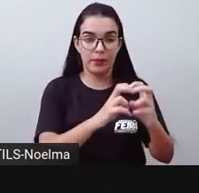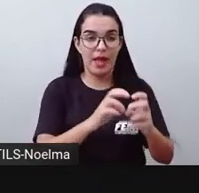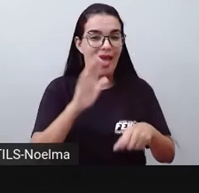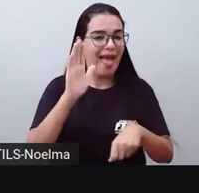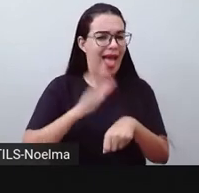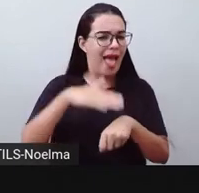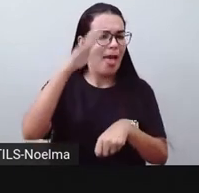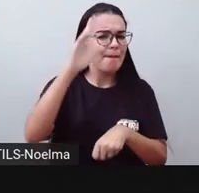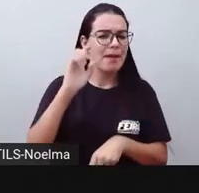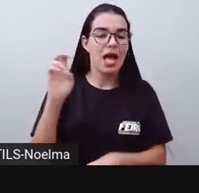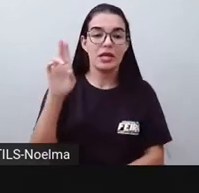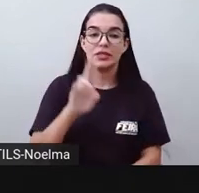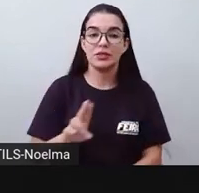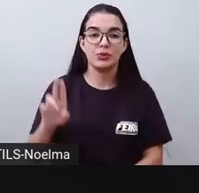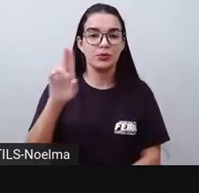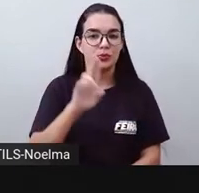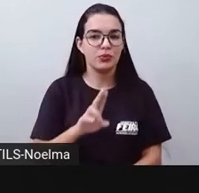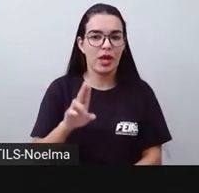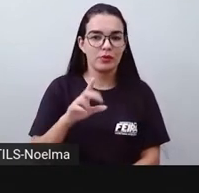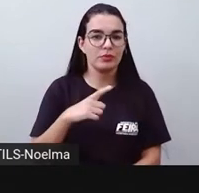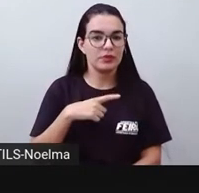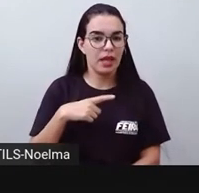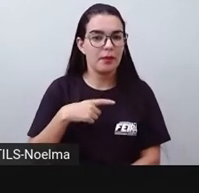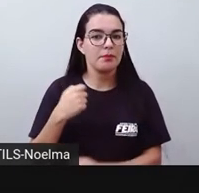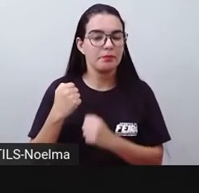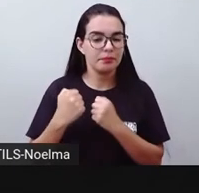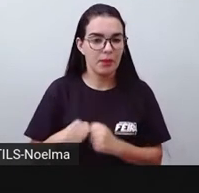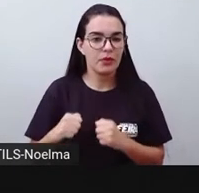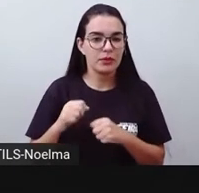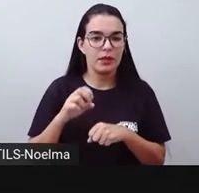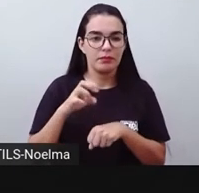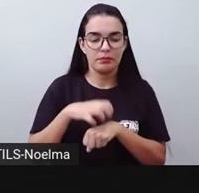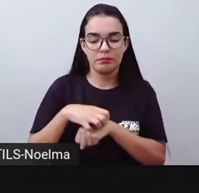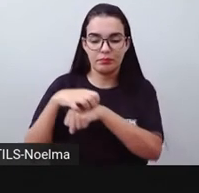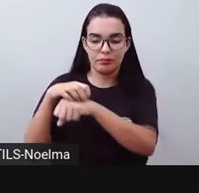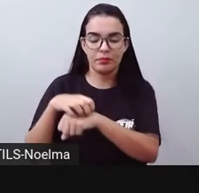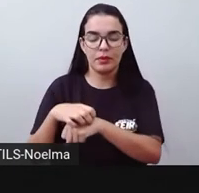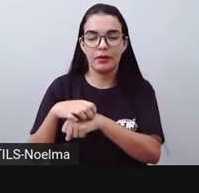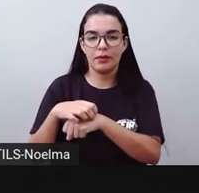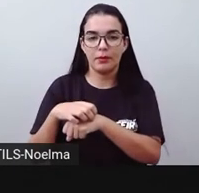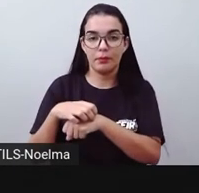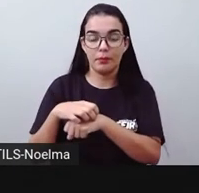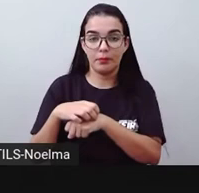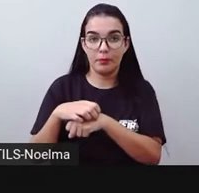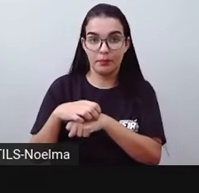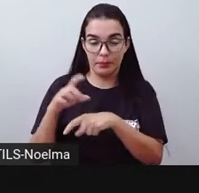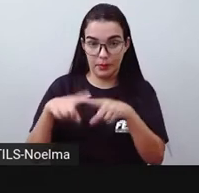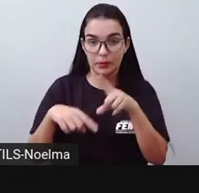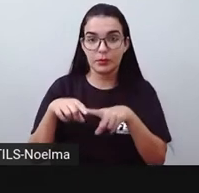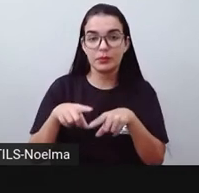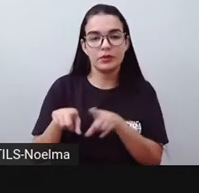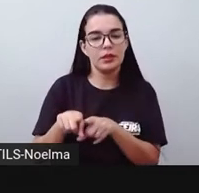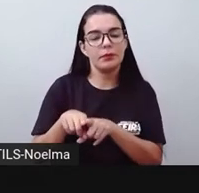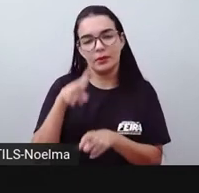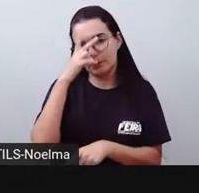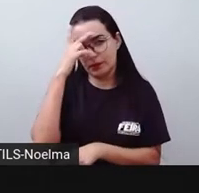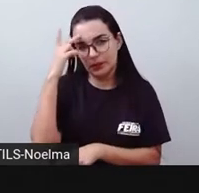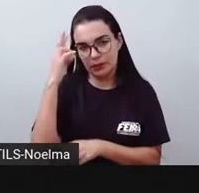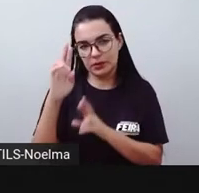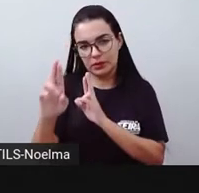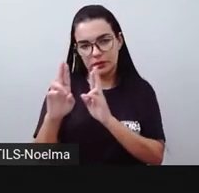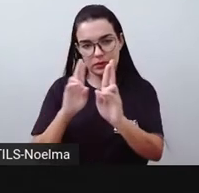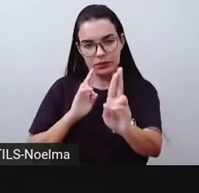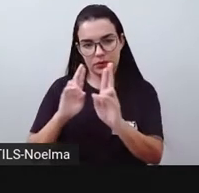produtos quanto pessoas. A PRO trouxe aqui alguns dados relacionados ao transporte rodoviário do